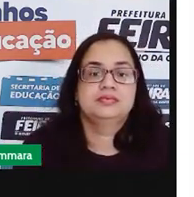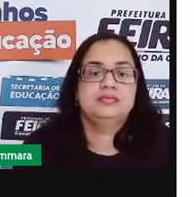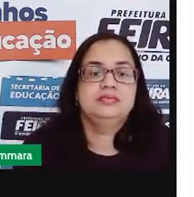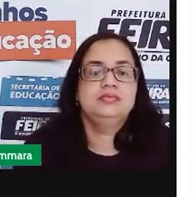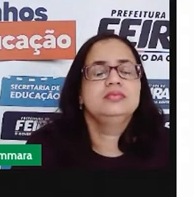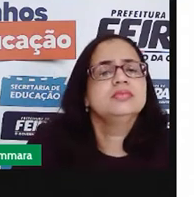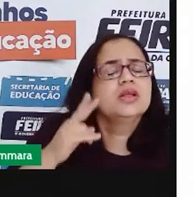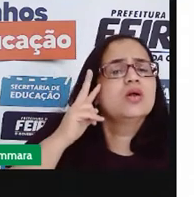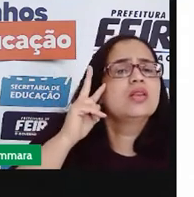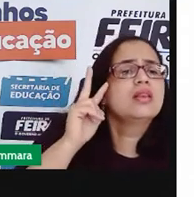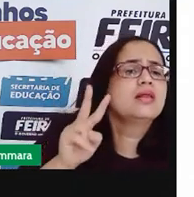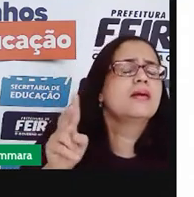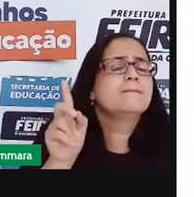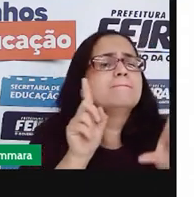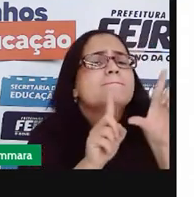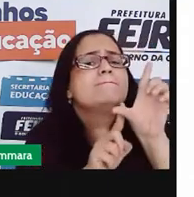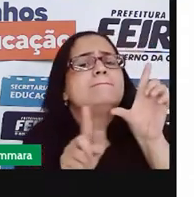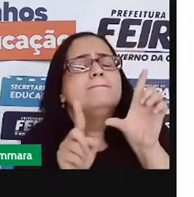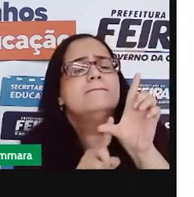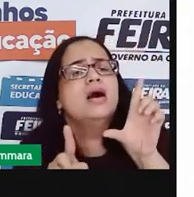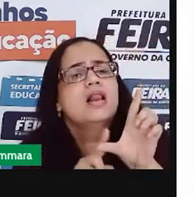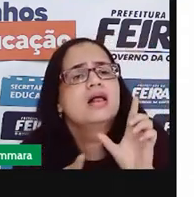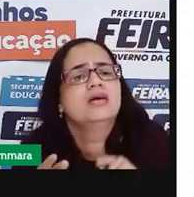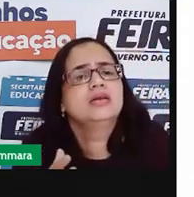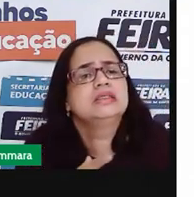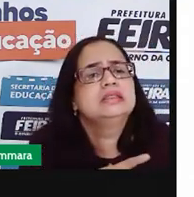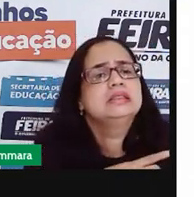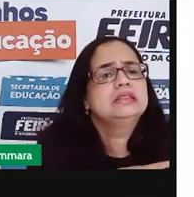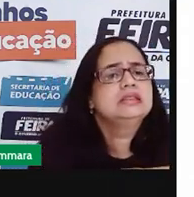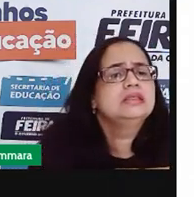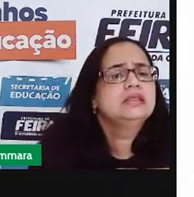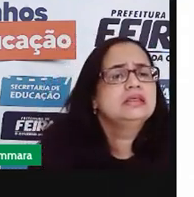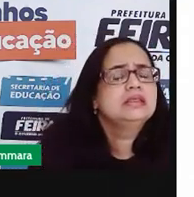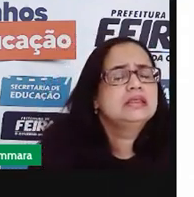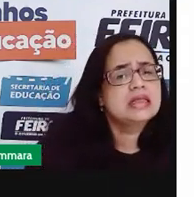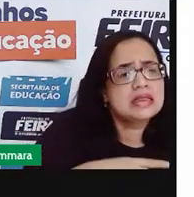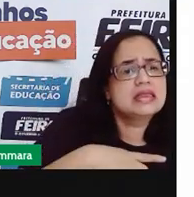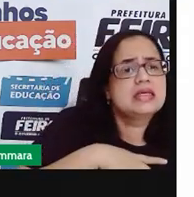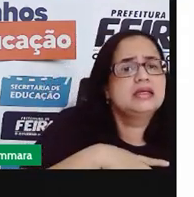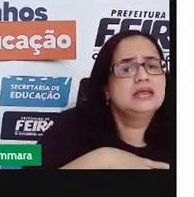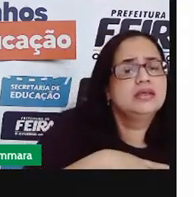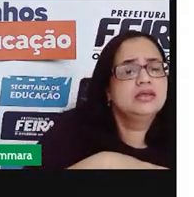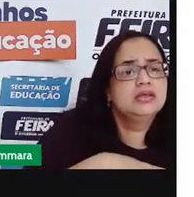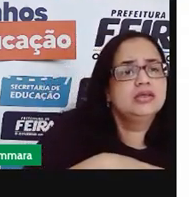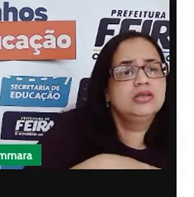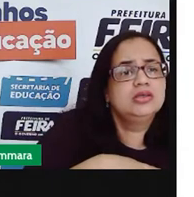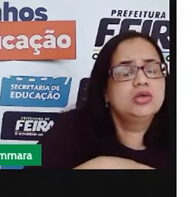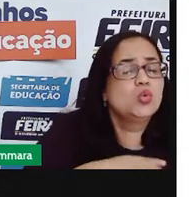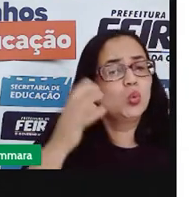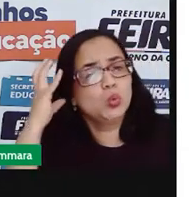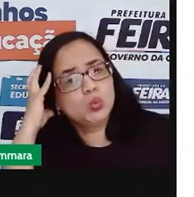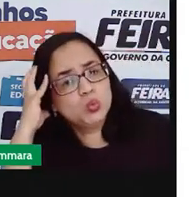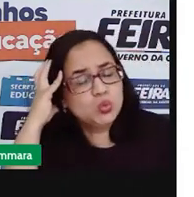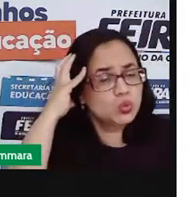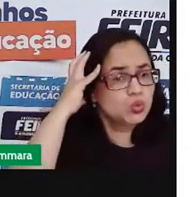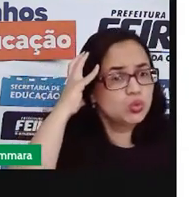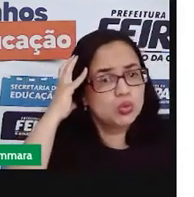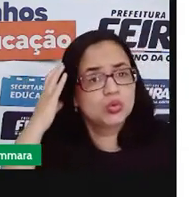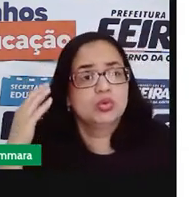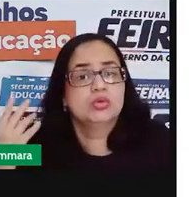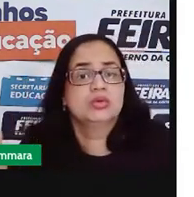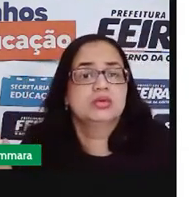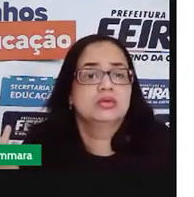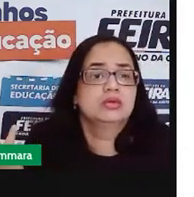O que que essas palavras passam pra gente? O som ou